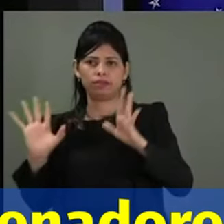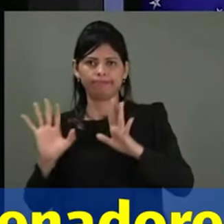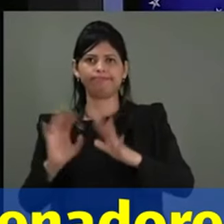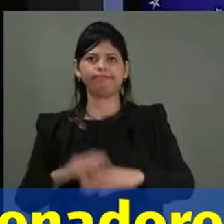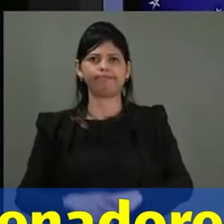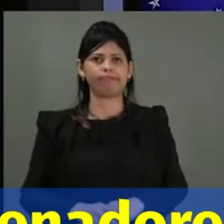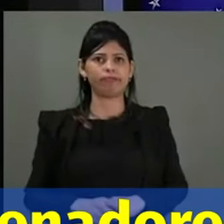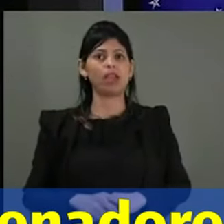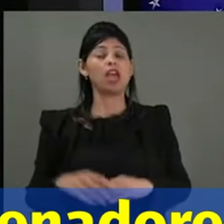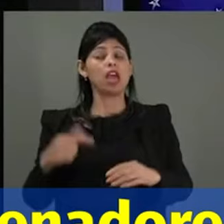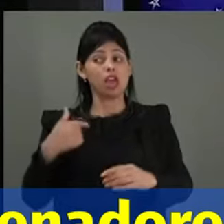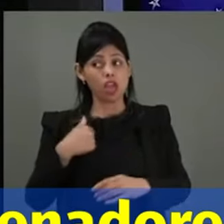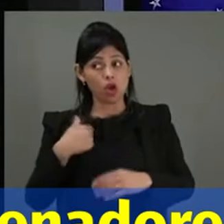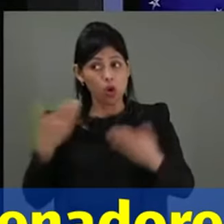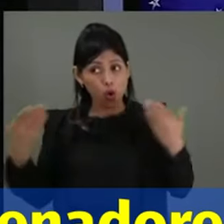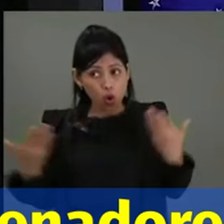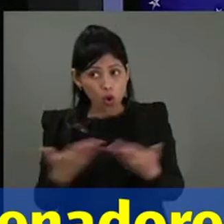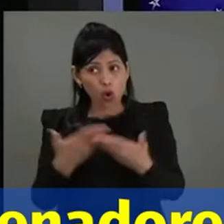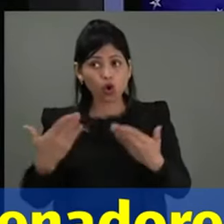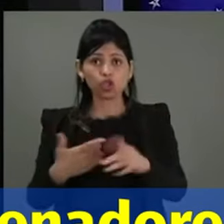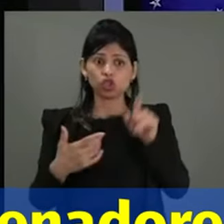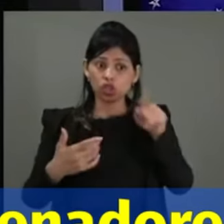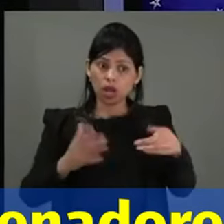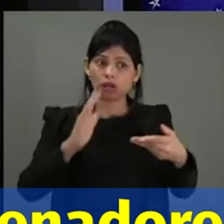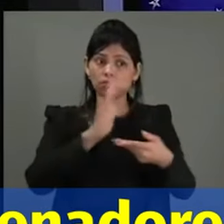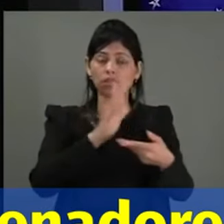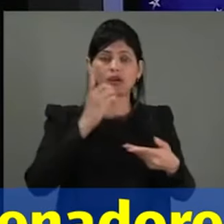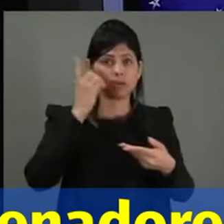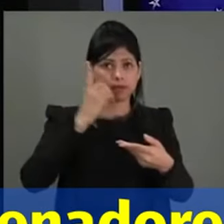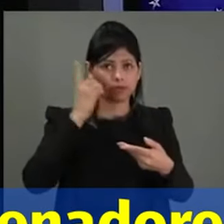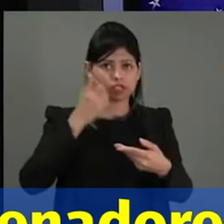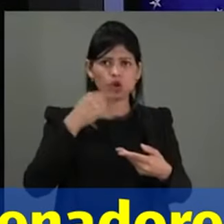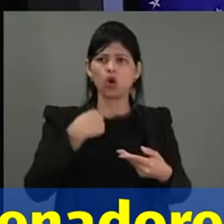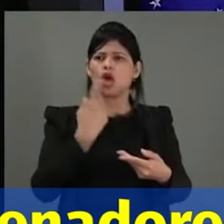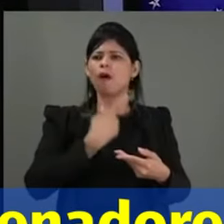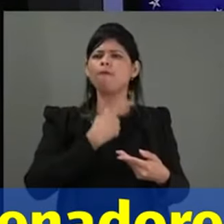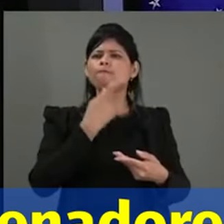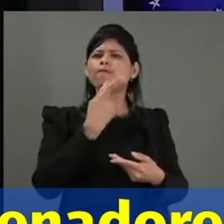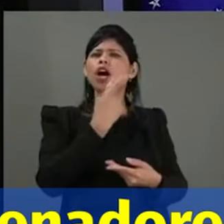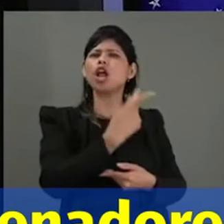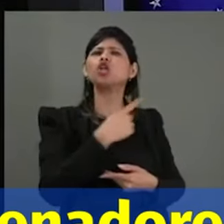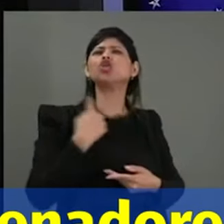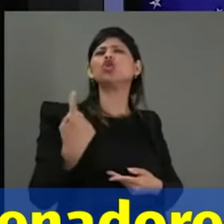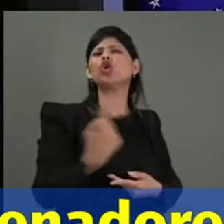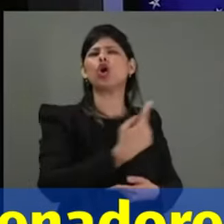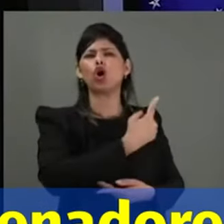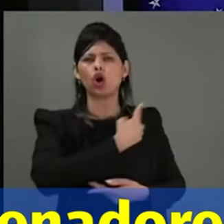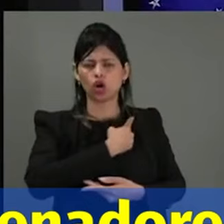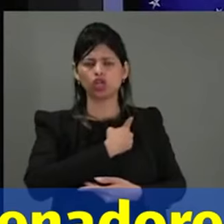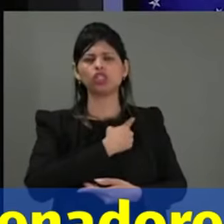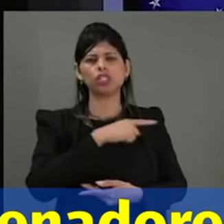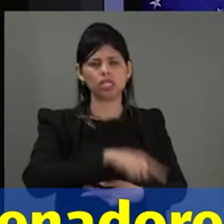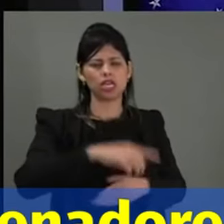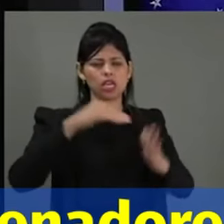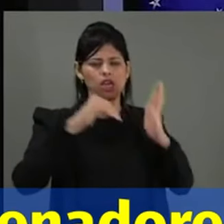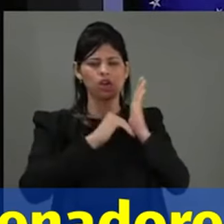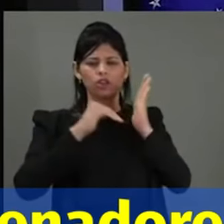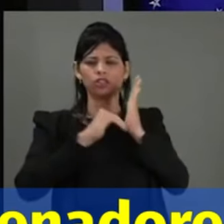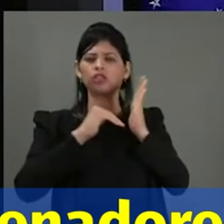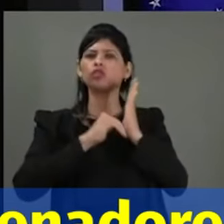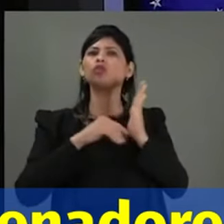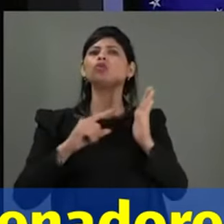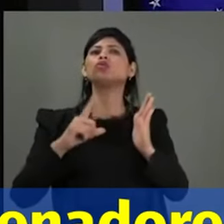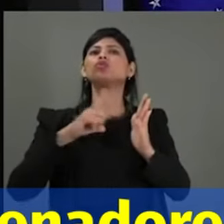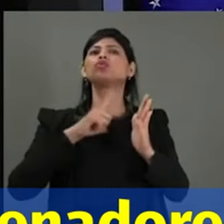E eu disse hoje, lá na Câmara dos Deputados, que nós, do Senado Federal, somos corresponsáveis